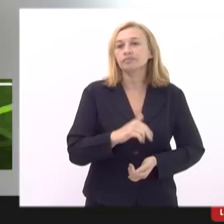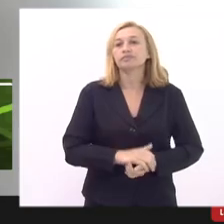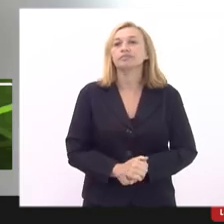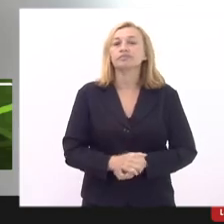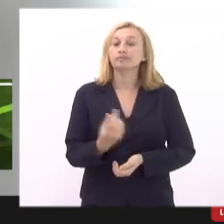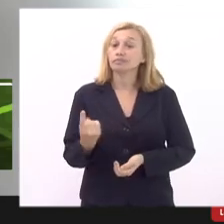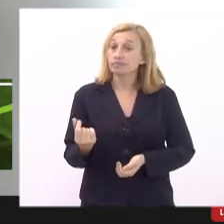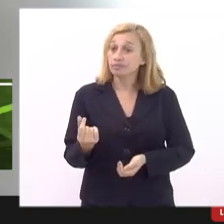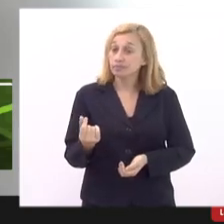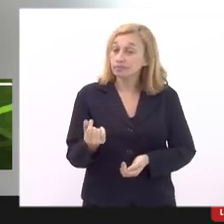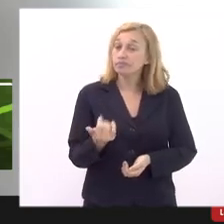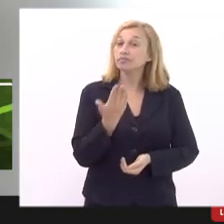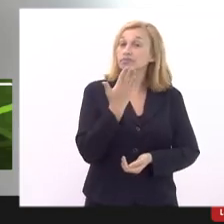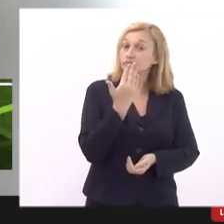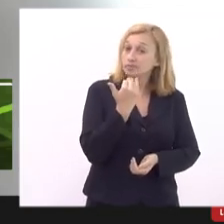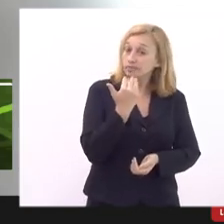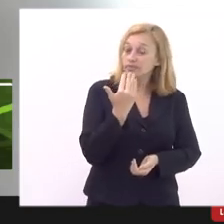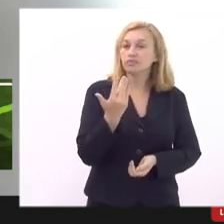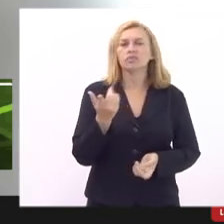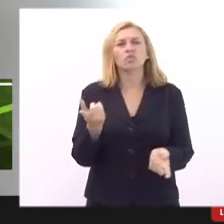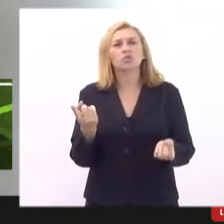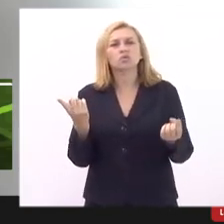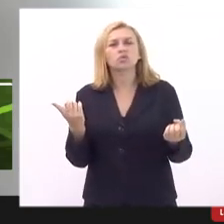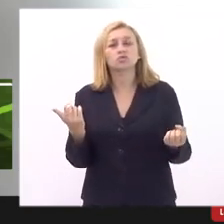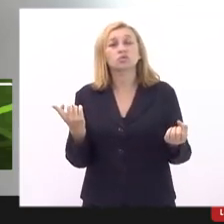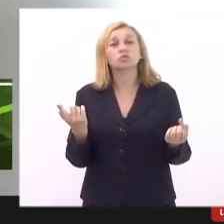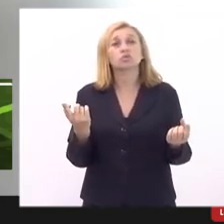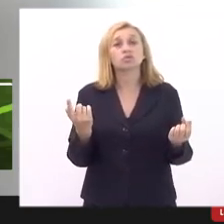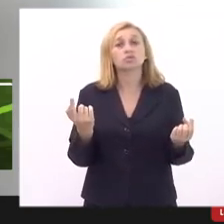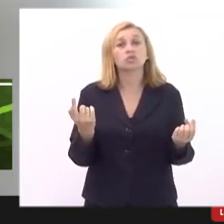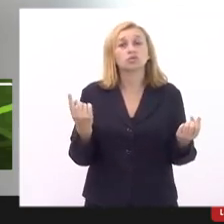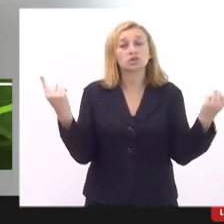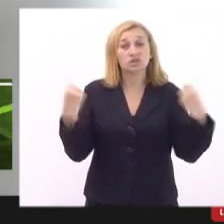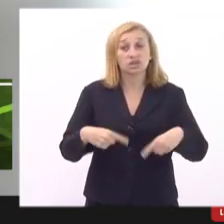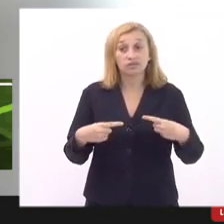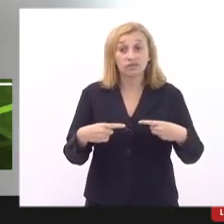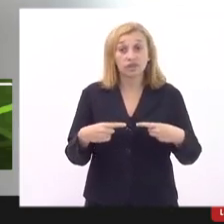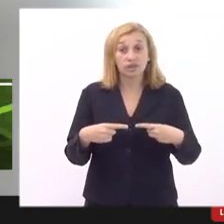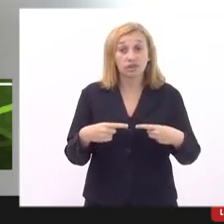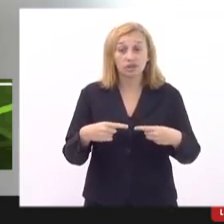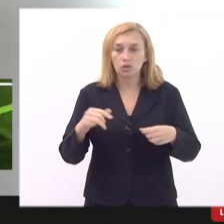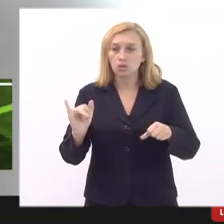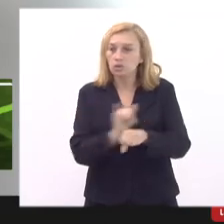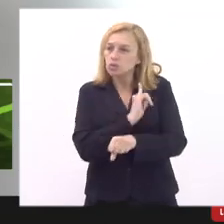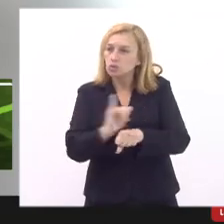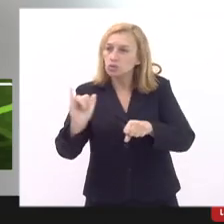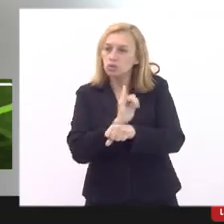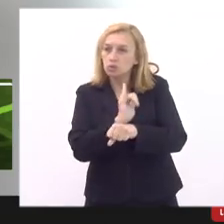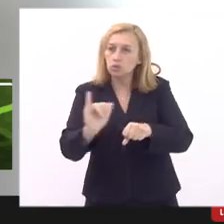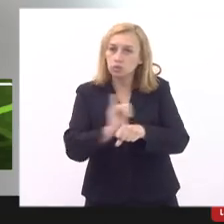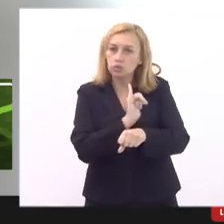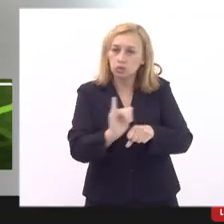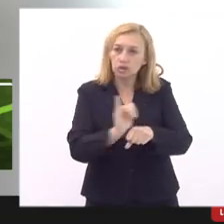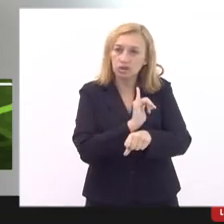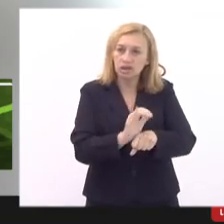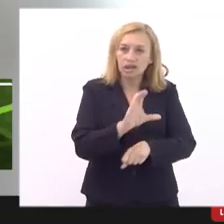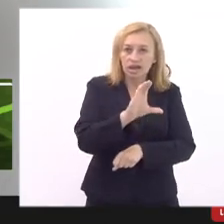valores dos alimentos o desafio de planejar um cardápio